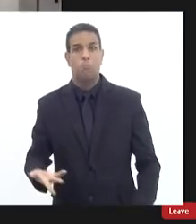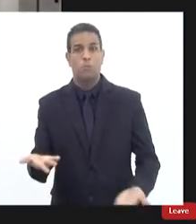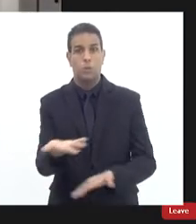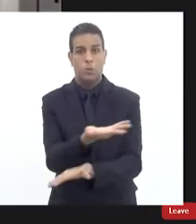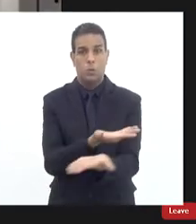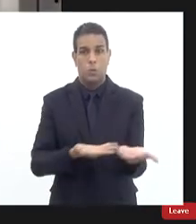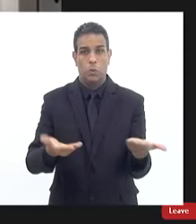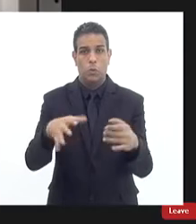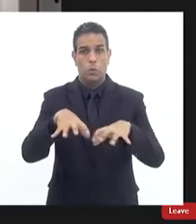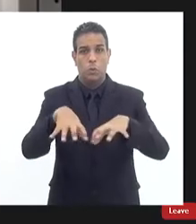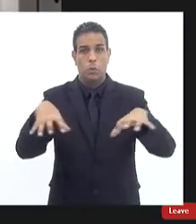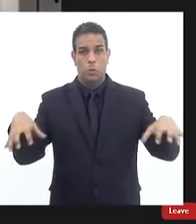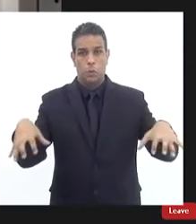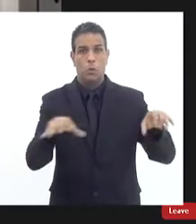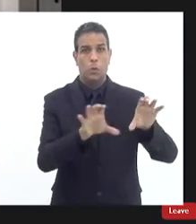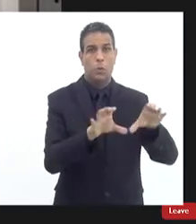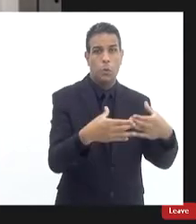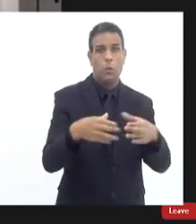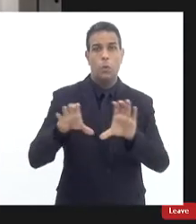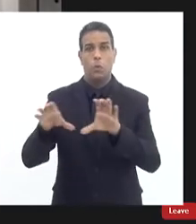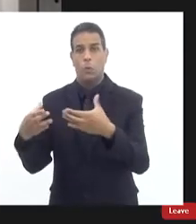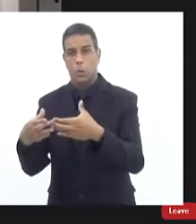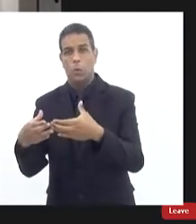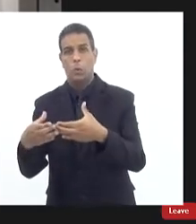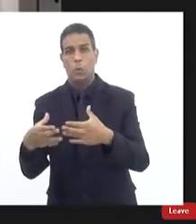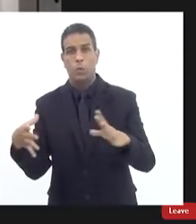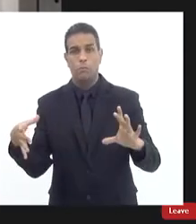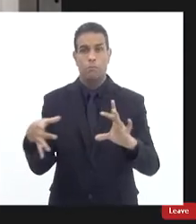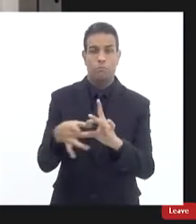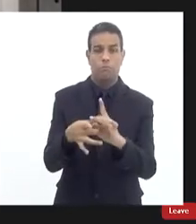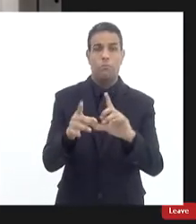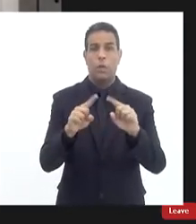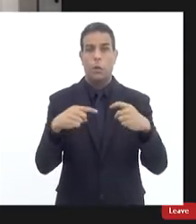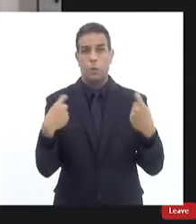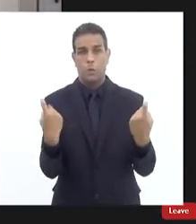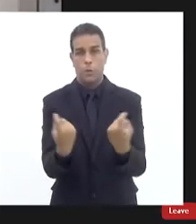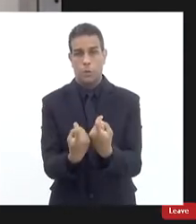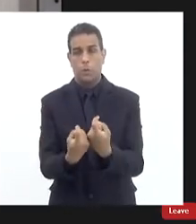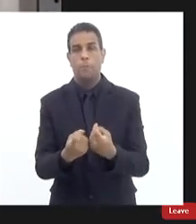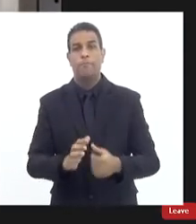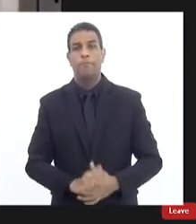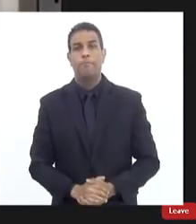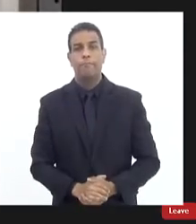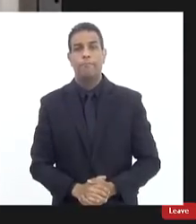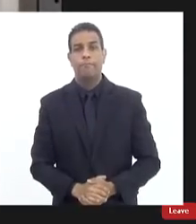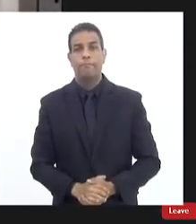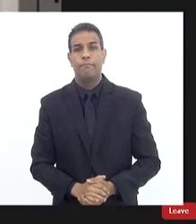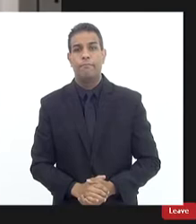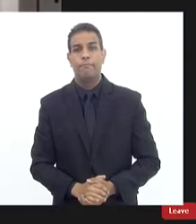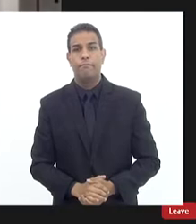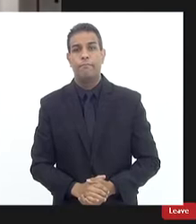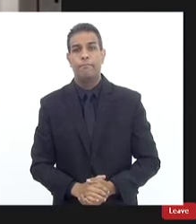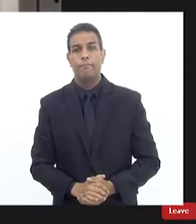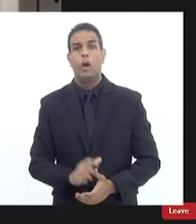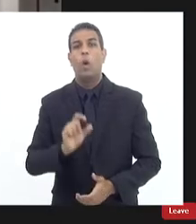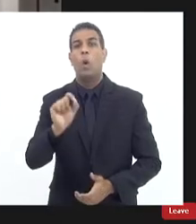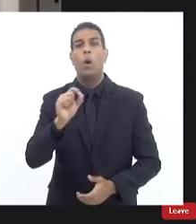comissões devido a essa reunião ser conjunta normalmente pelo regimento mais velho